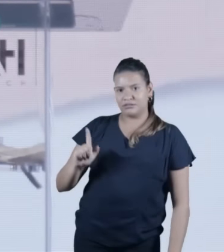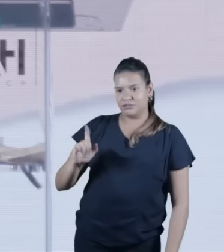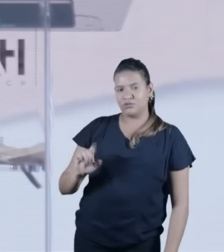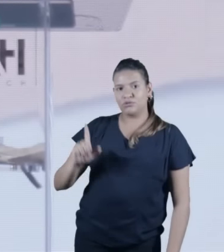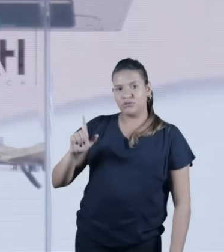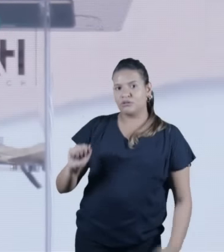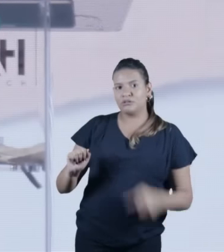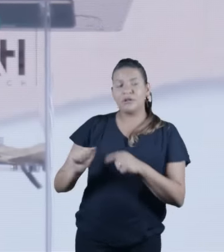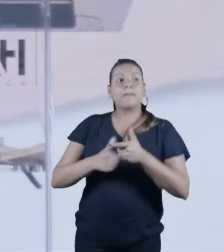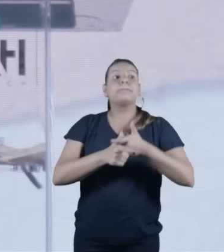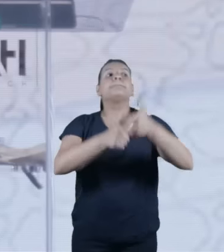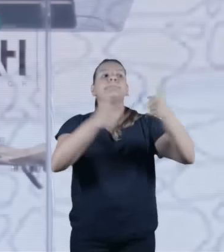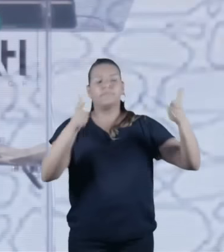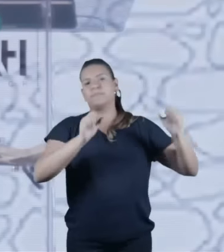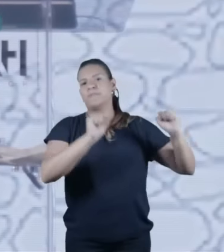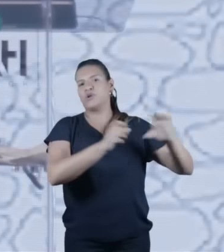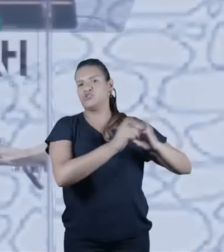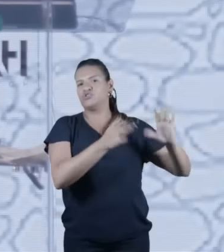eram aceitos